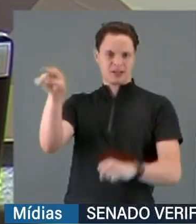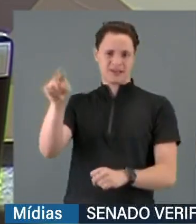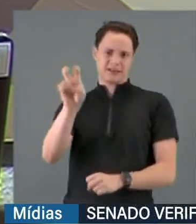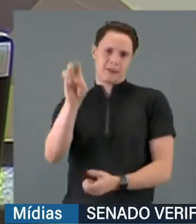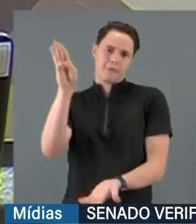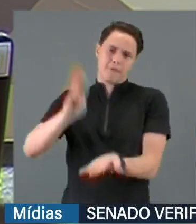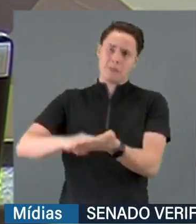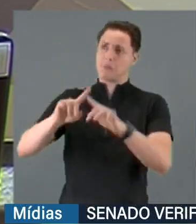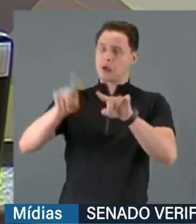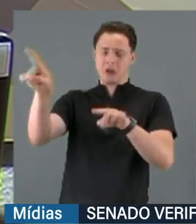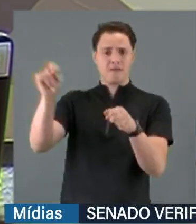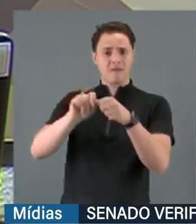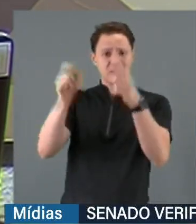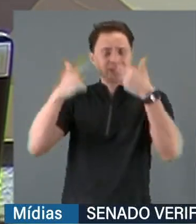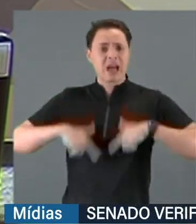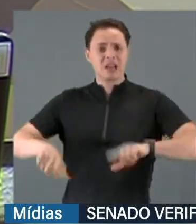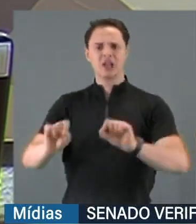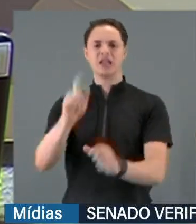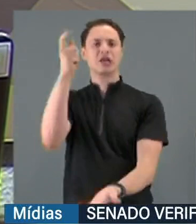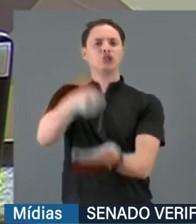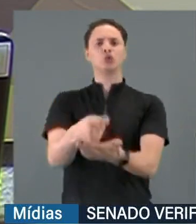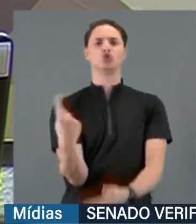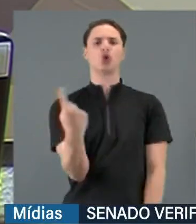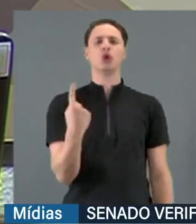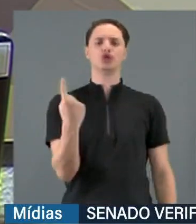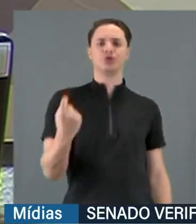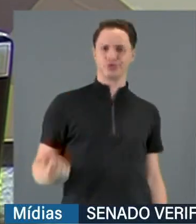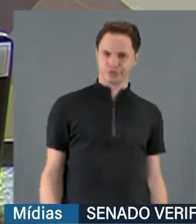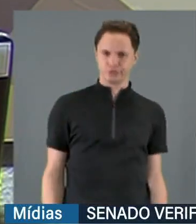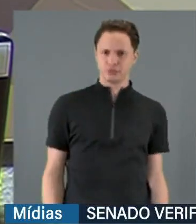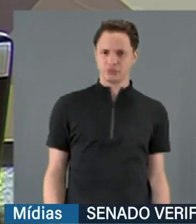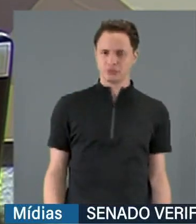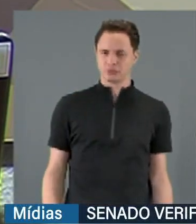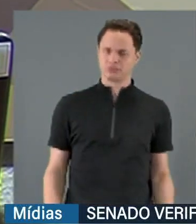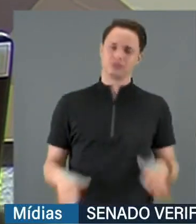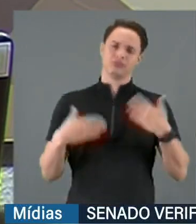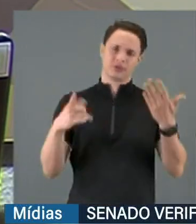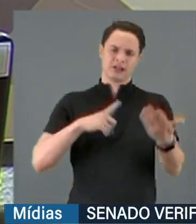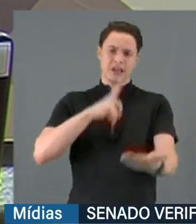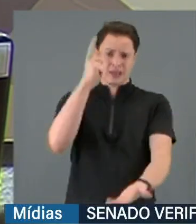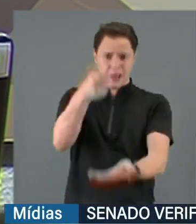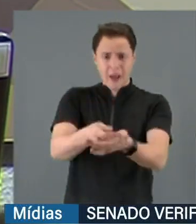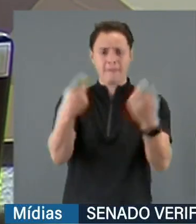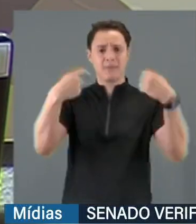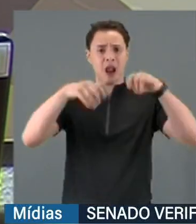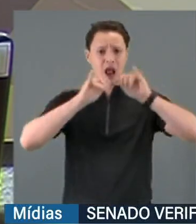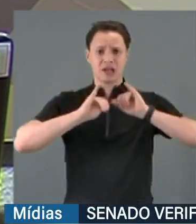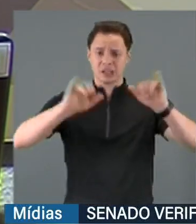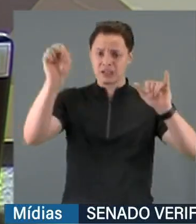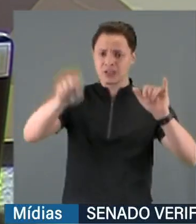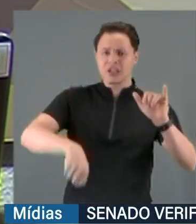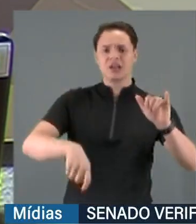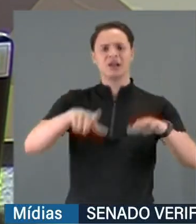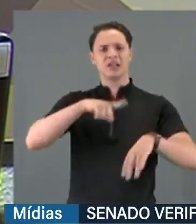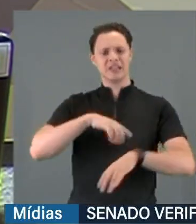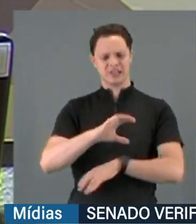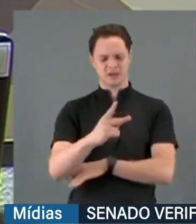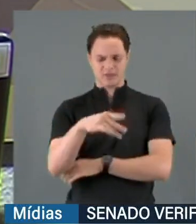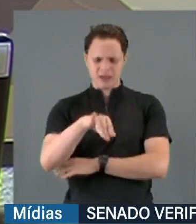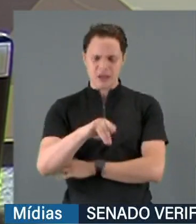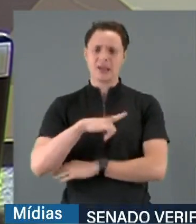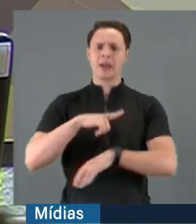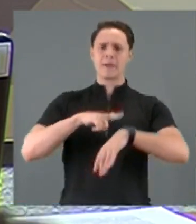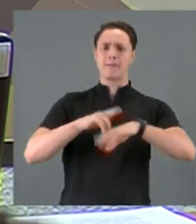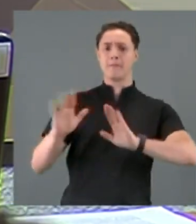membros, e ele não fez isso. Quer dizer, você tem uma decisão que ele precisa deferir, uma CPI tem um